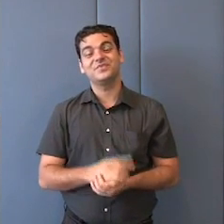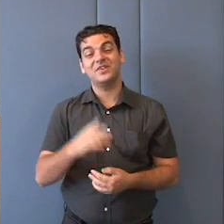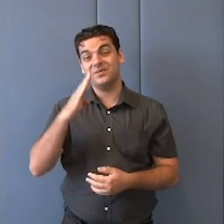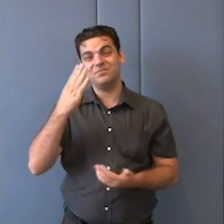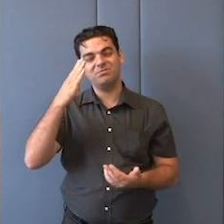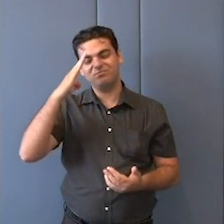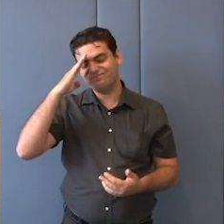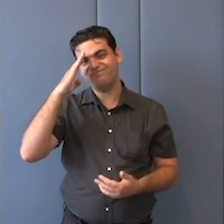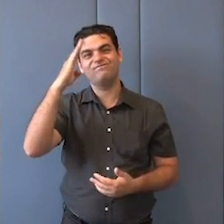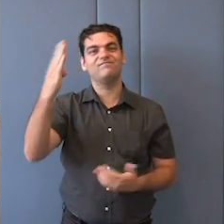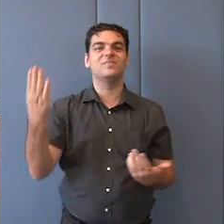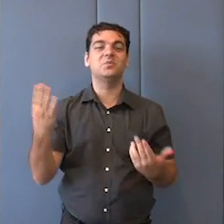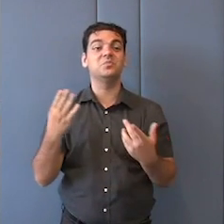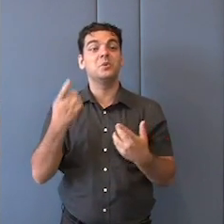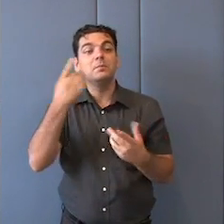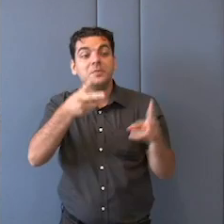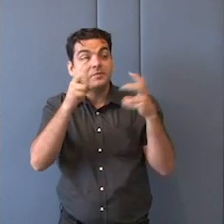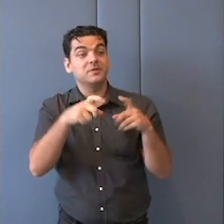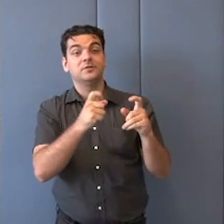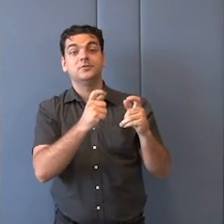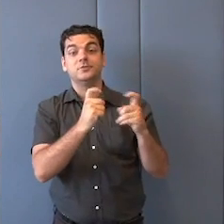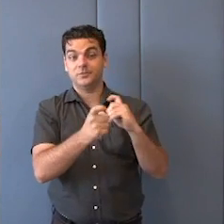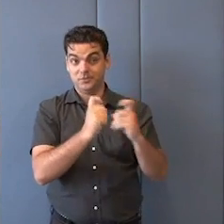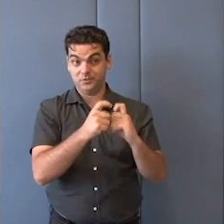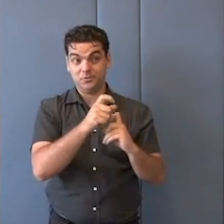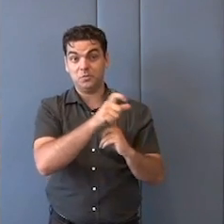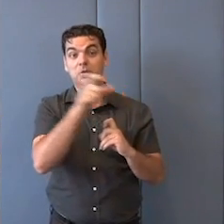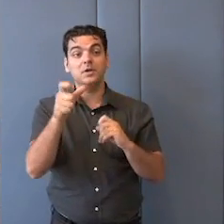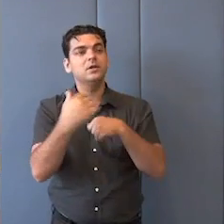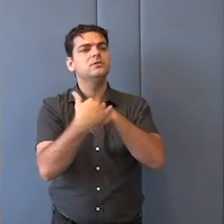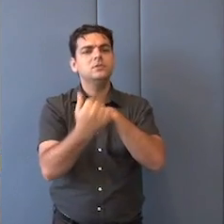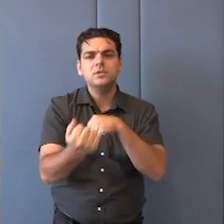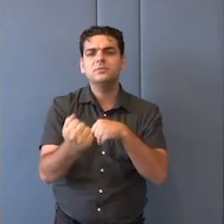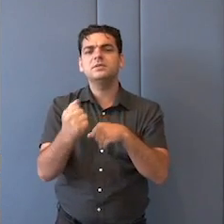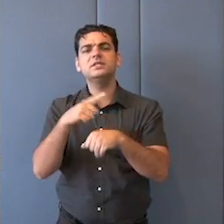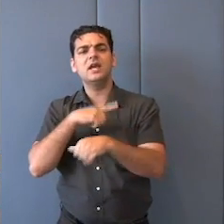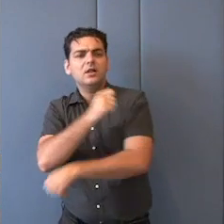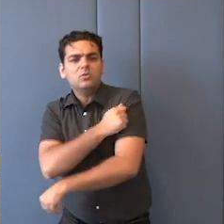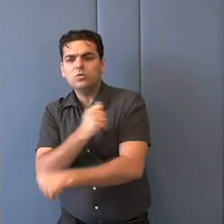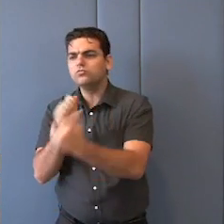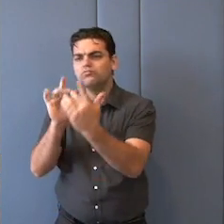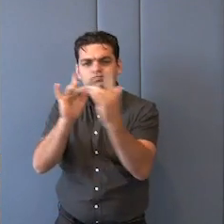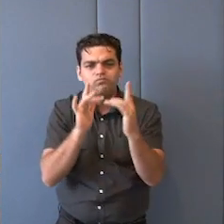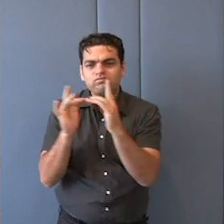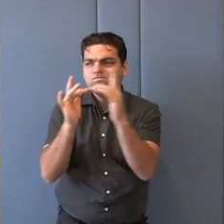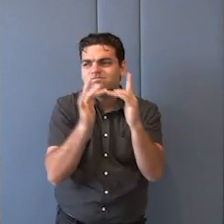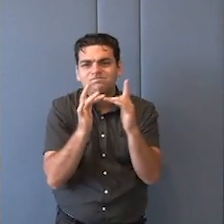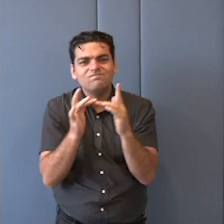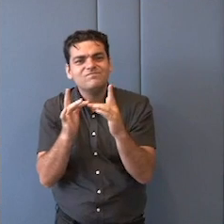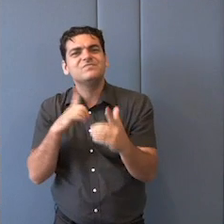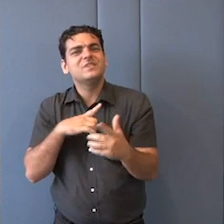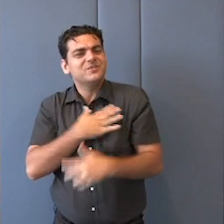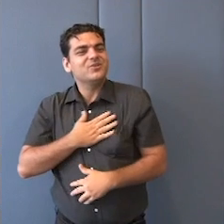dessa gestão é o contato e a interação, eu quero que seja sempre muito frequente, muito próxima com